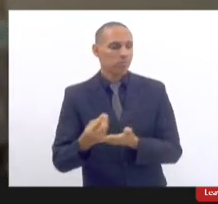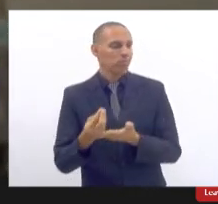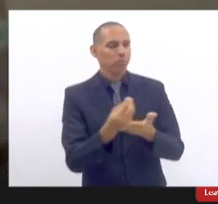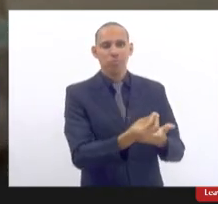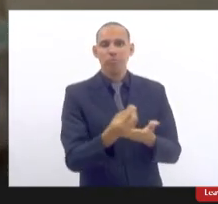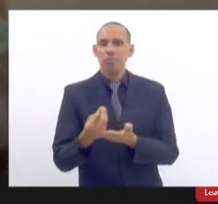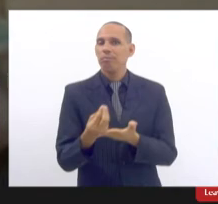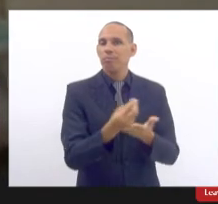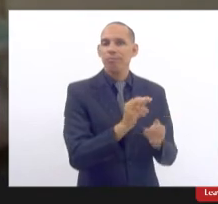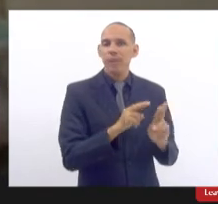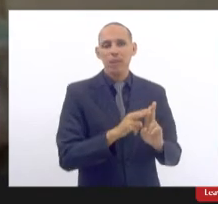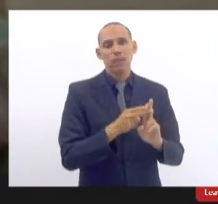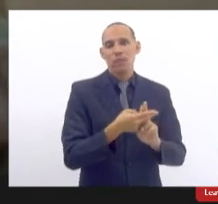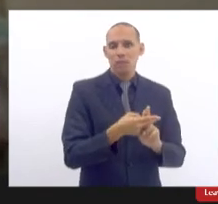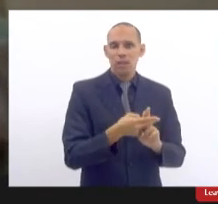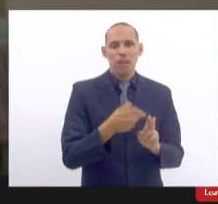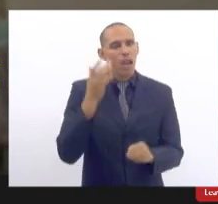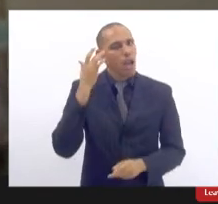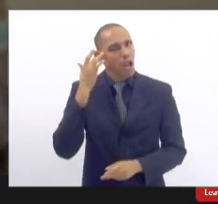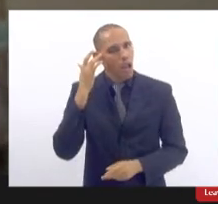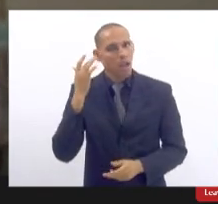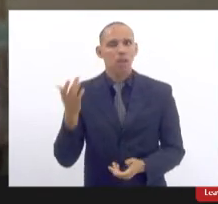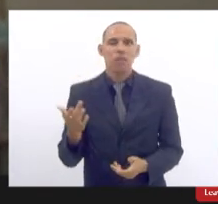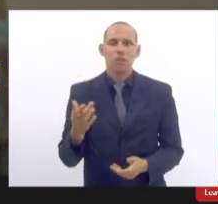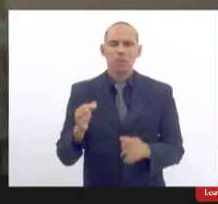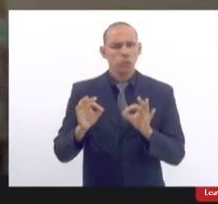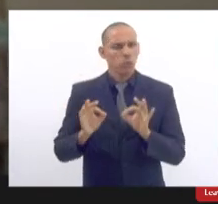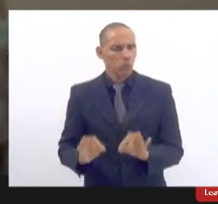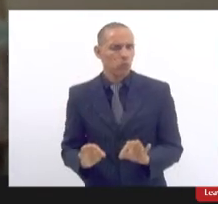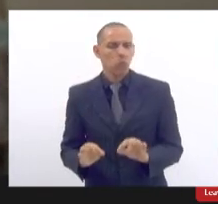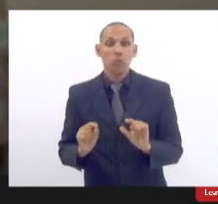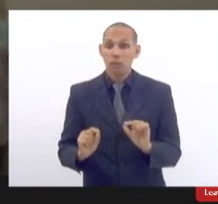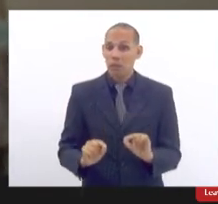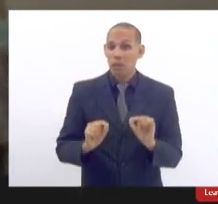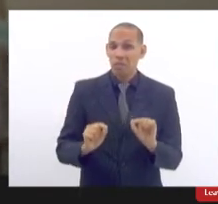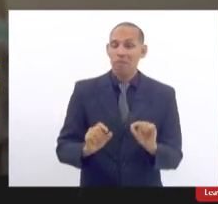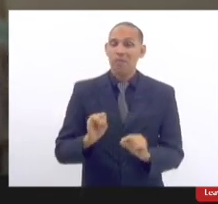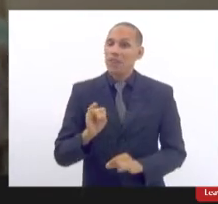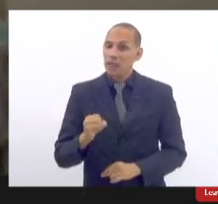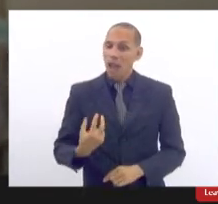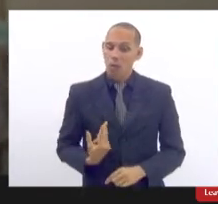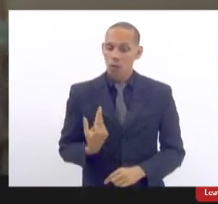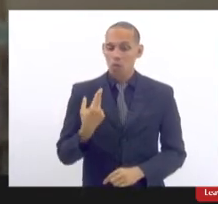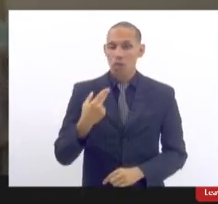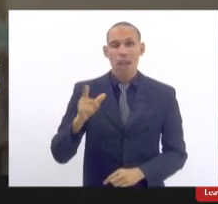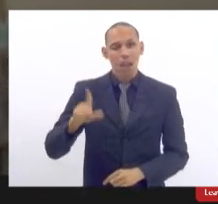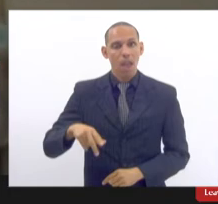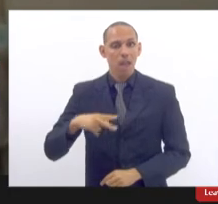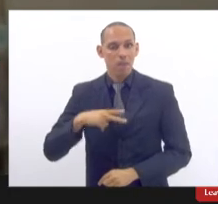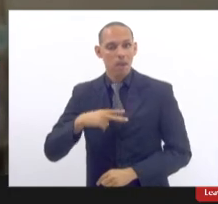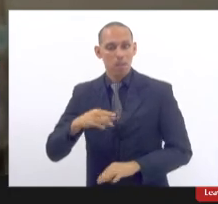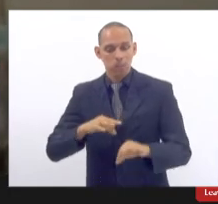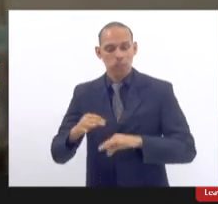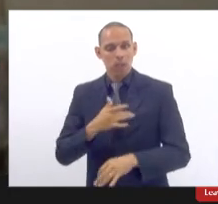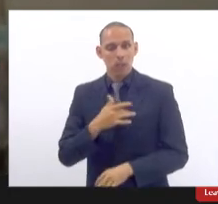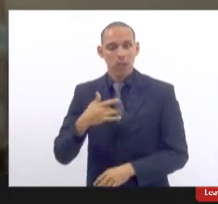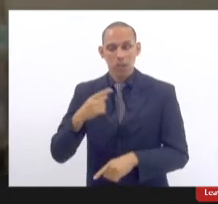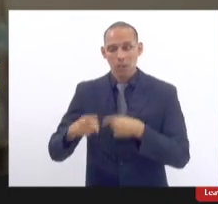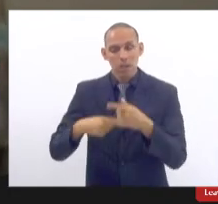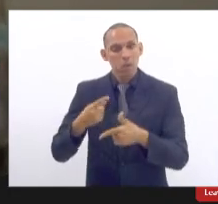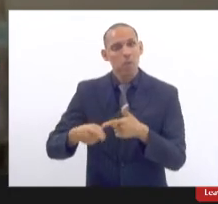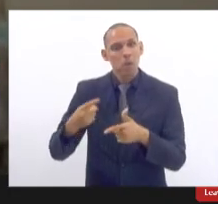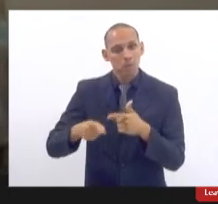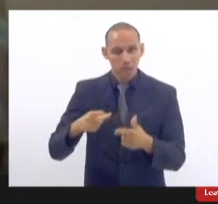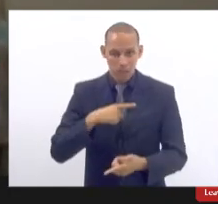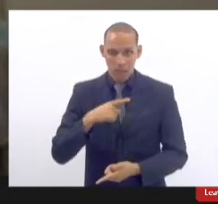então eu acho até que seria até mais justo que se a cirurgia foi no particular gerou um problema de saúde